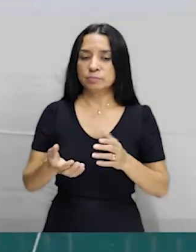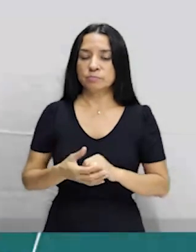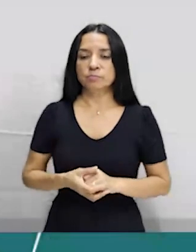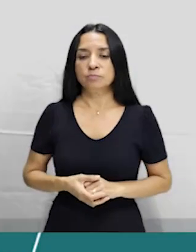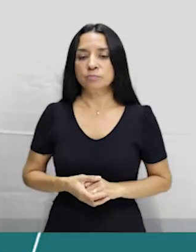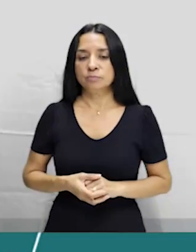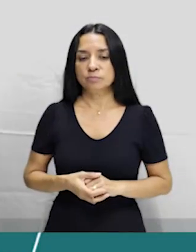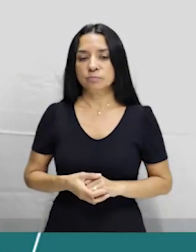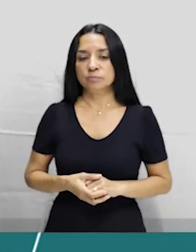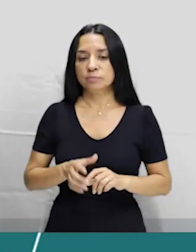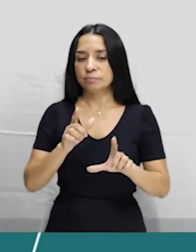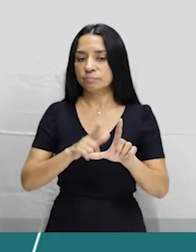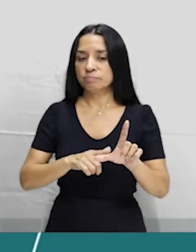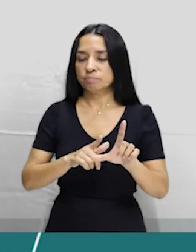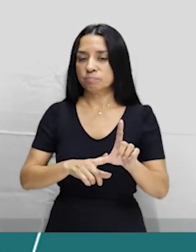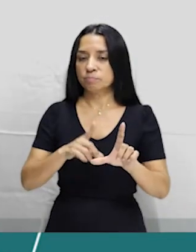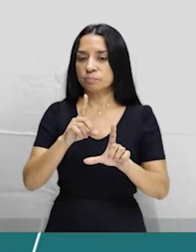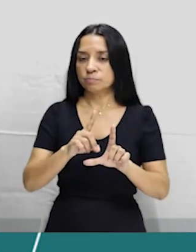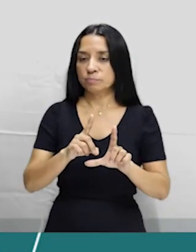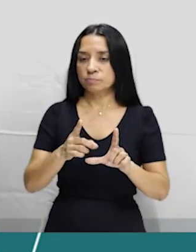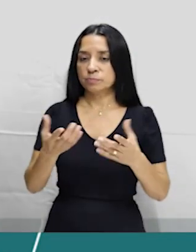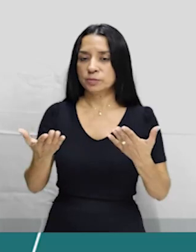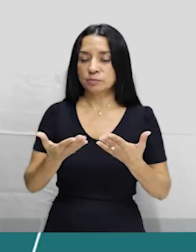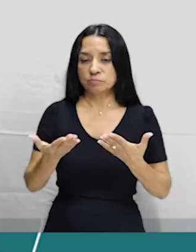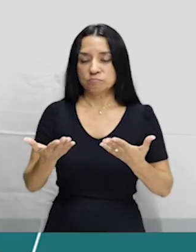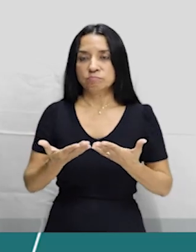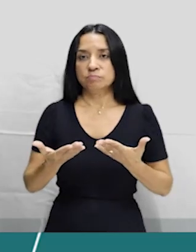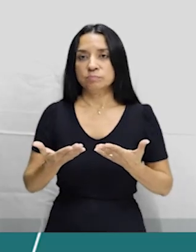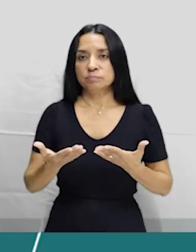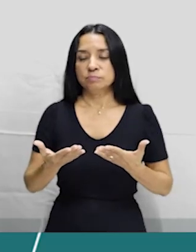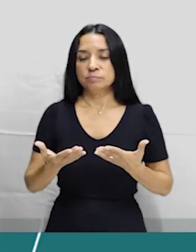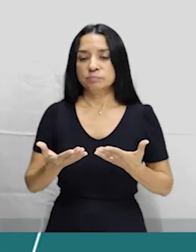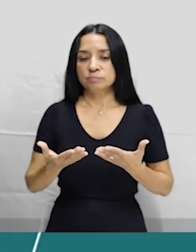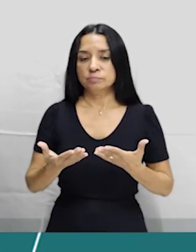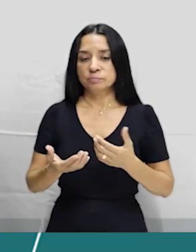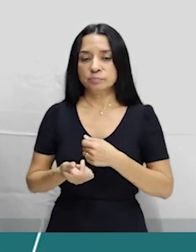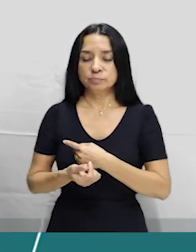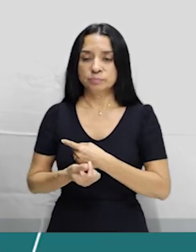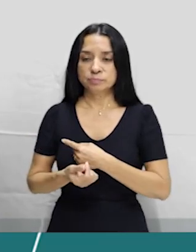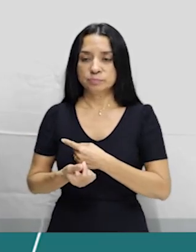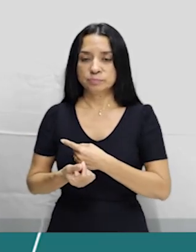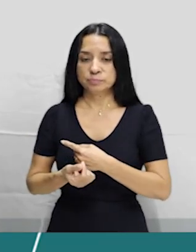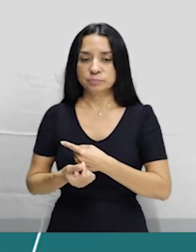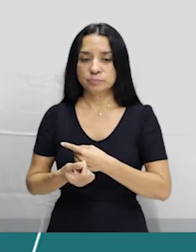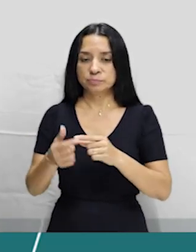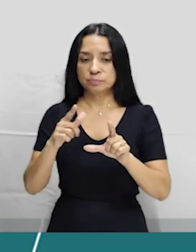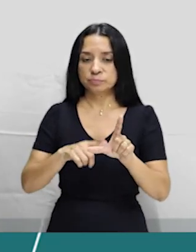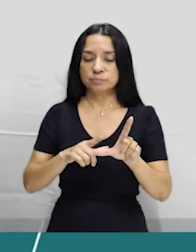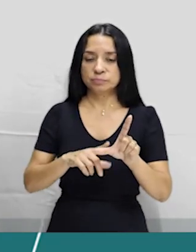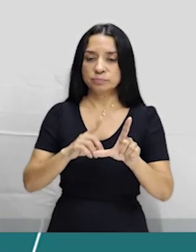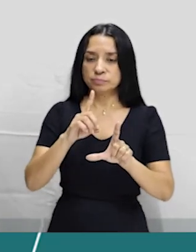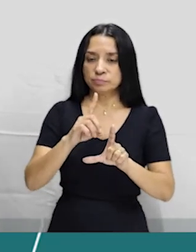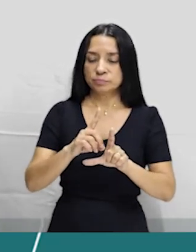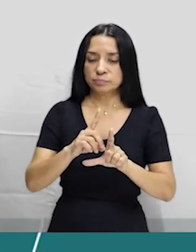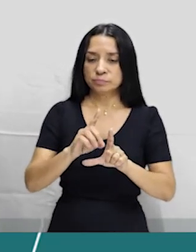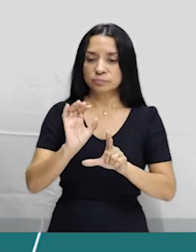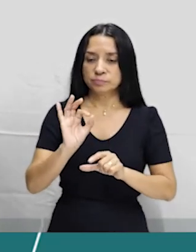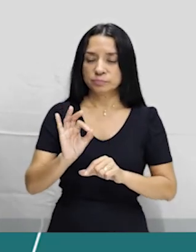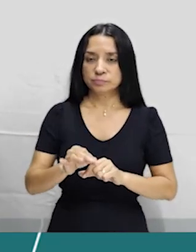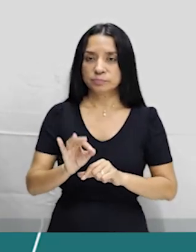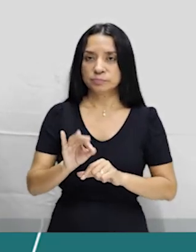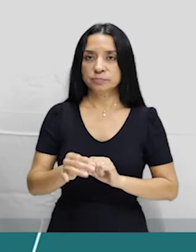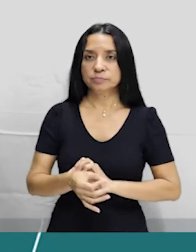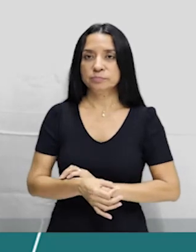Nós estamos no presente, então, nós estamos no presente,